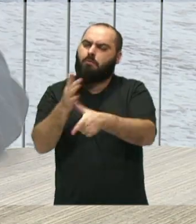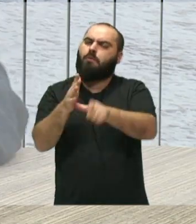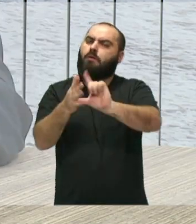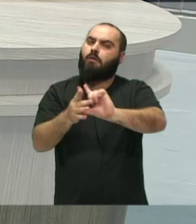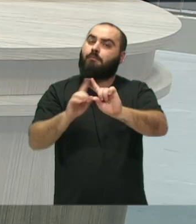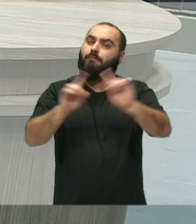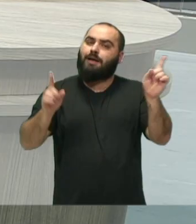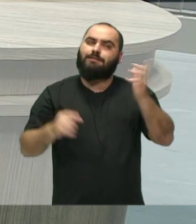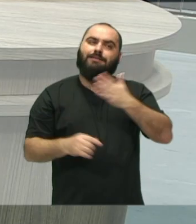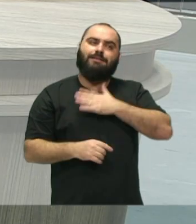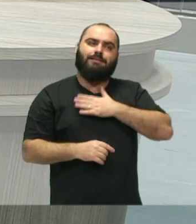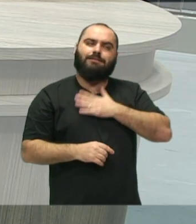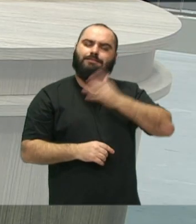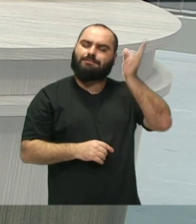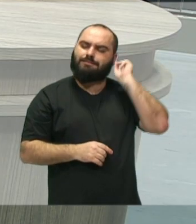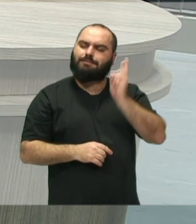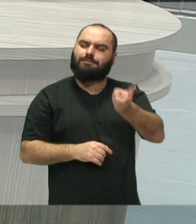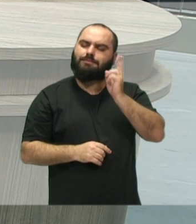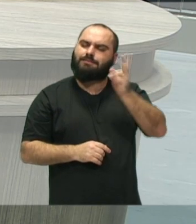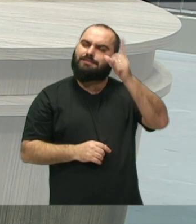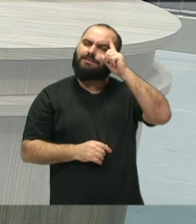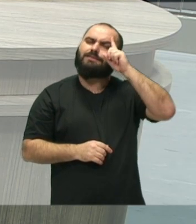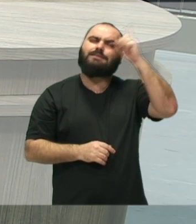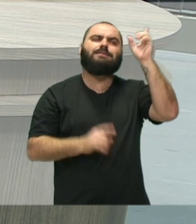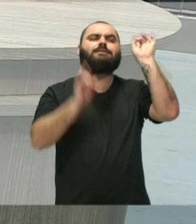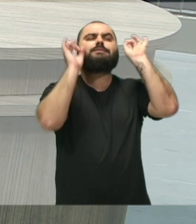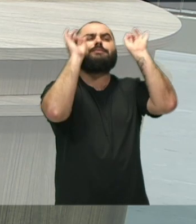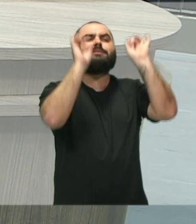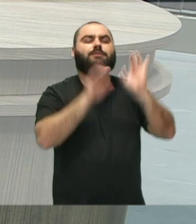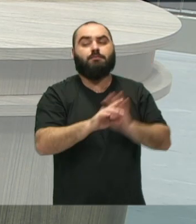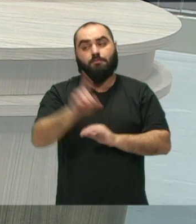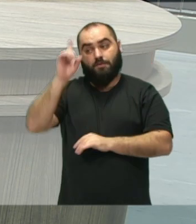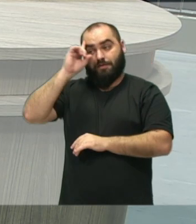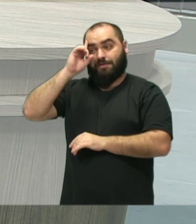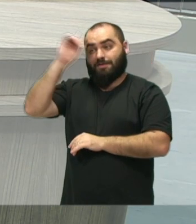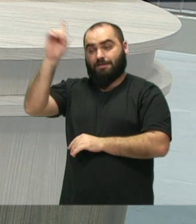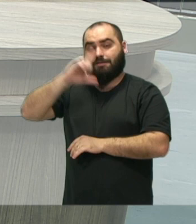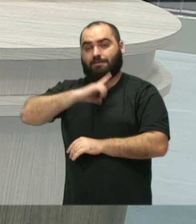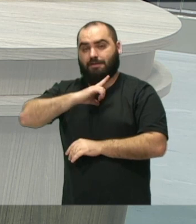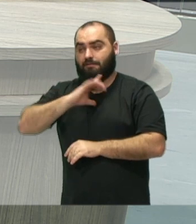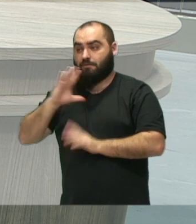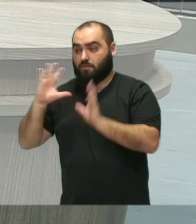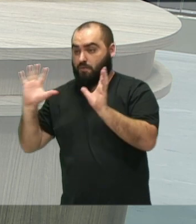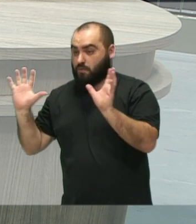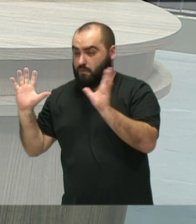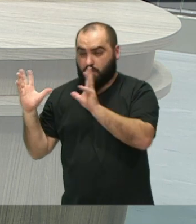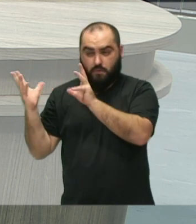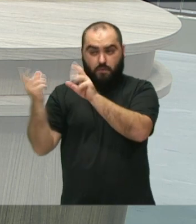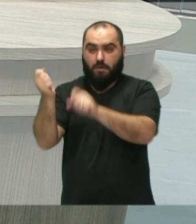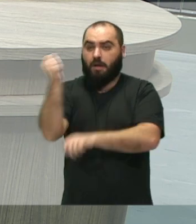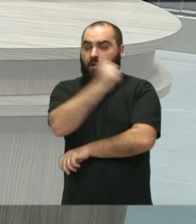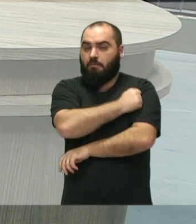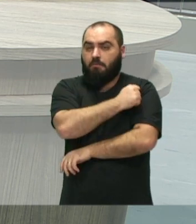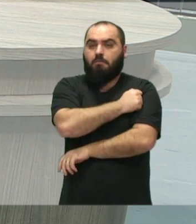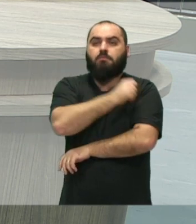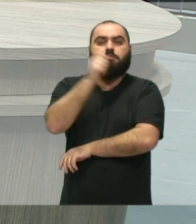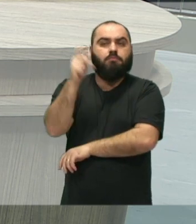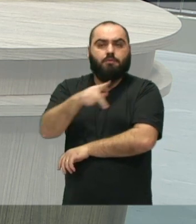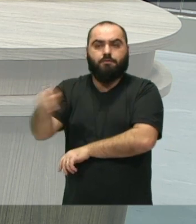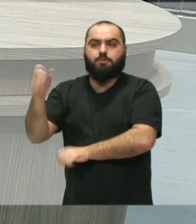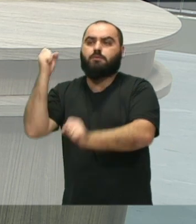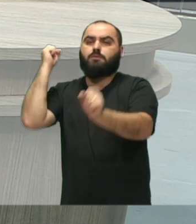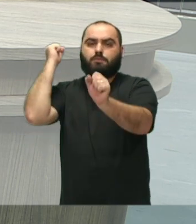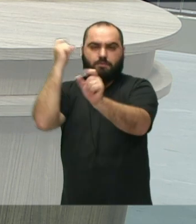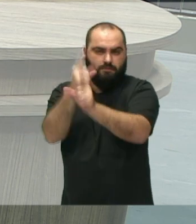mas eu sempre coloco como, qual é a data de fundação do conservatório? Foi a data que todos os alunos, todos os professores se encontraram,